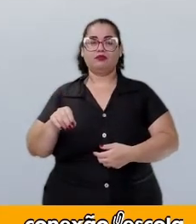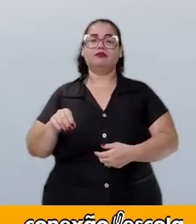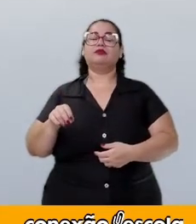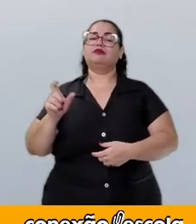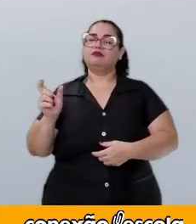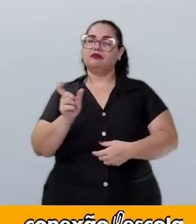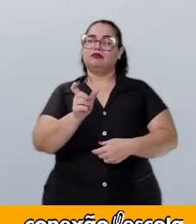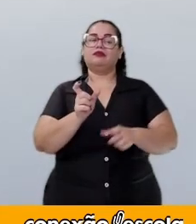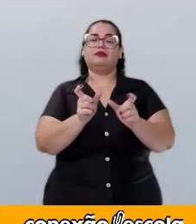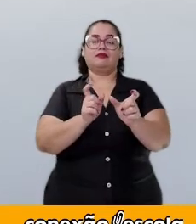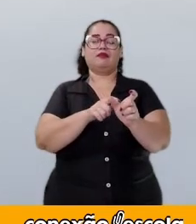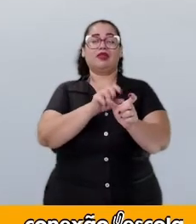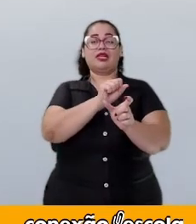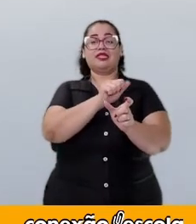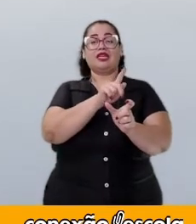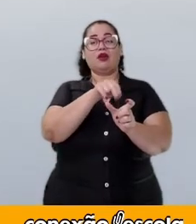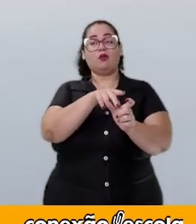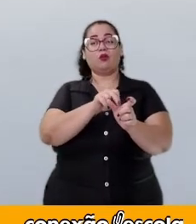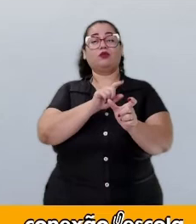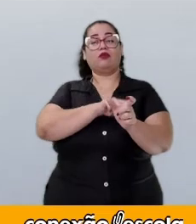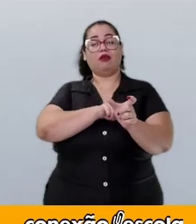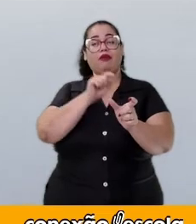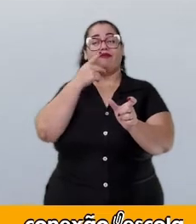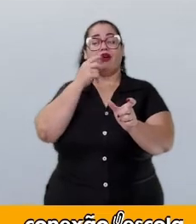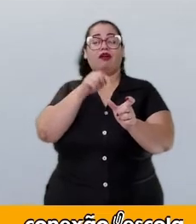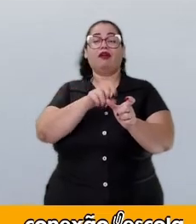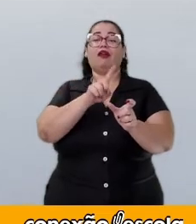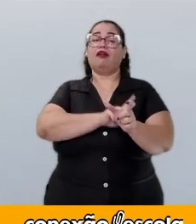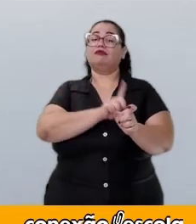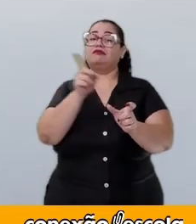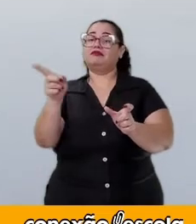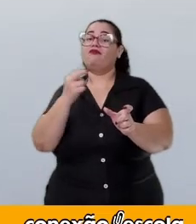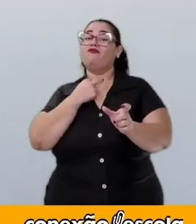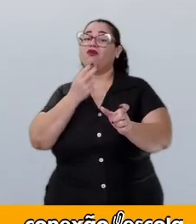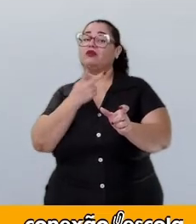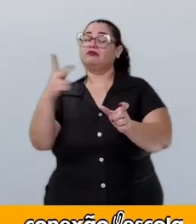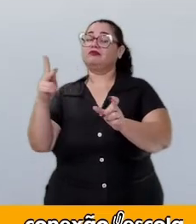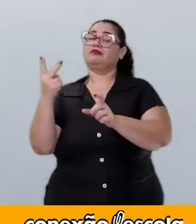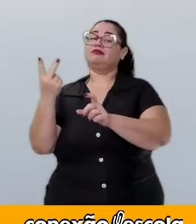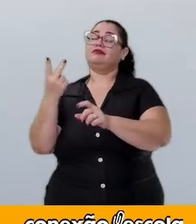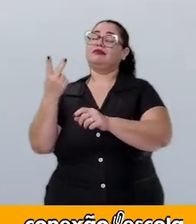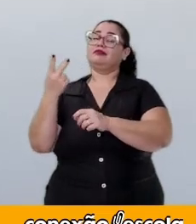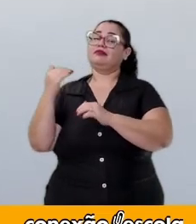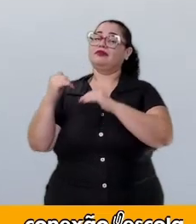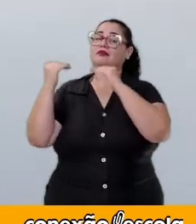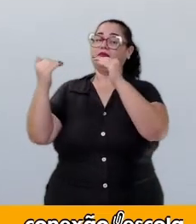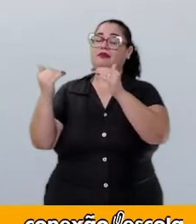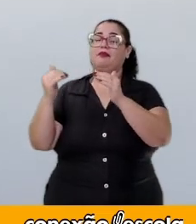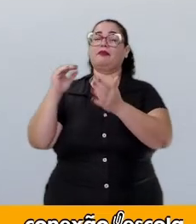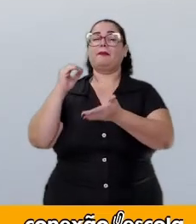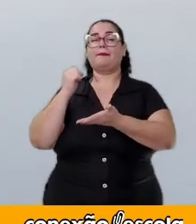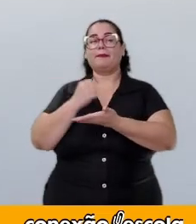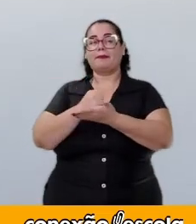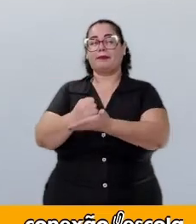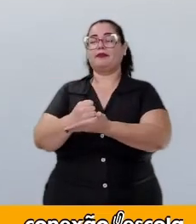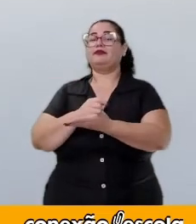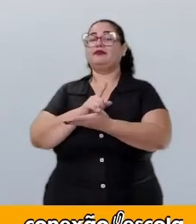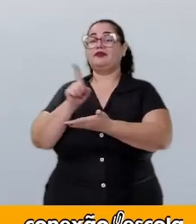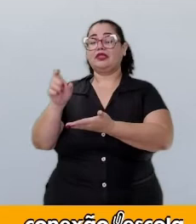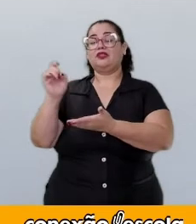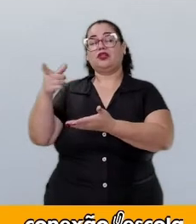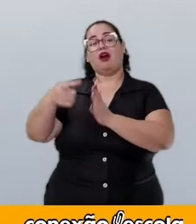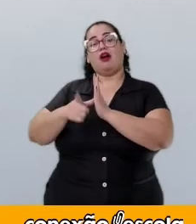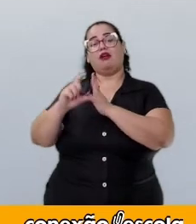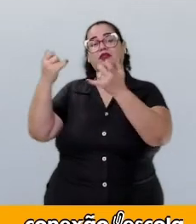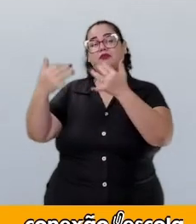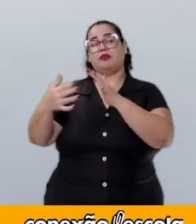utilizada aqui nesse fragmento com a intenção de inserir uma voz de autoridade, fundamentando a ideia que ele já